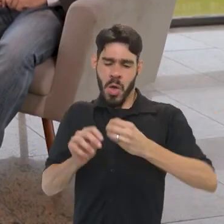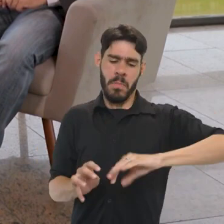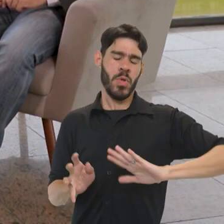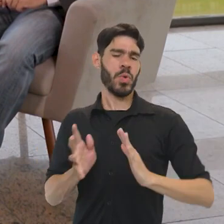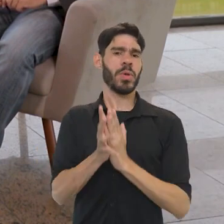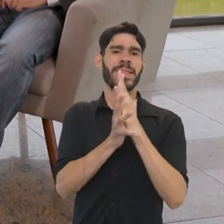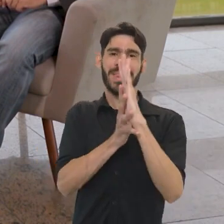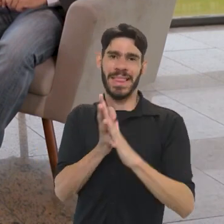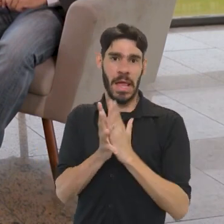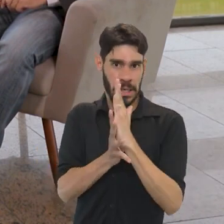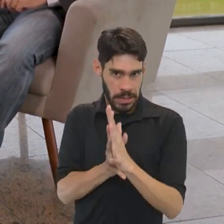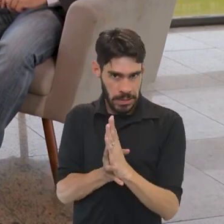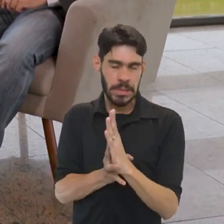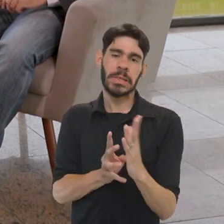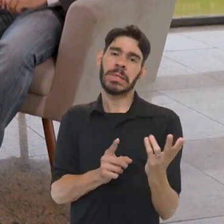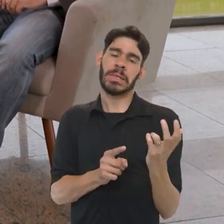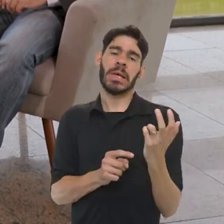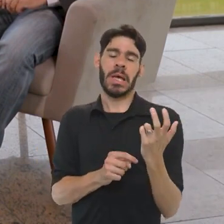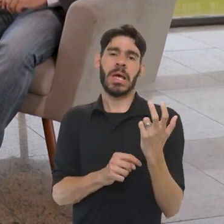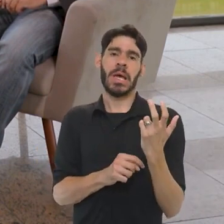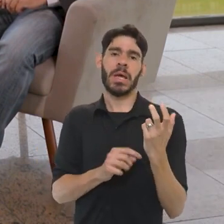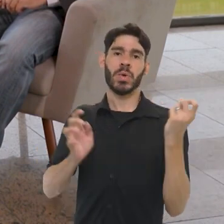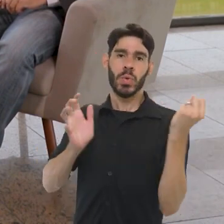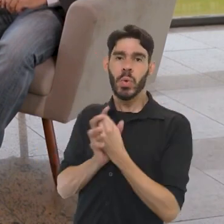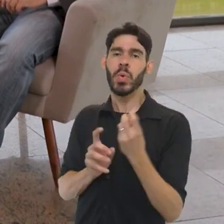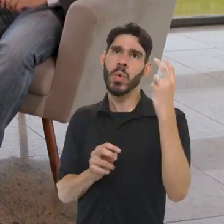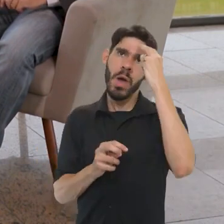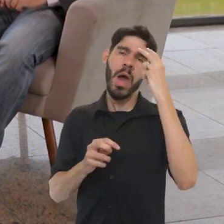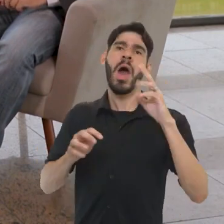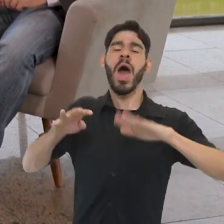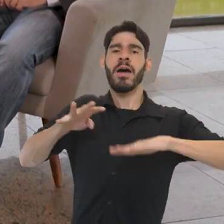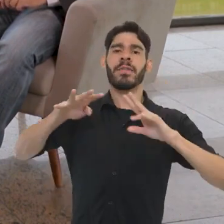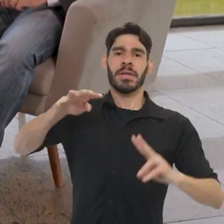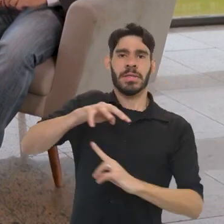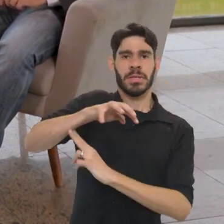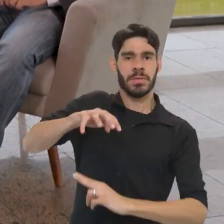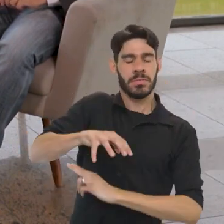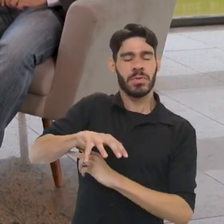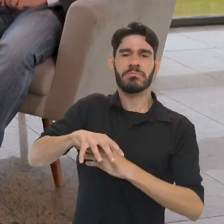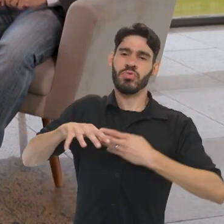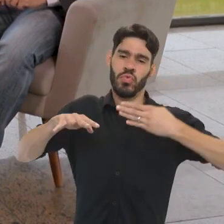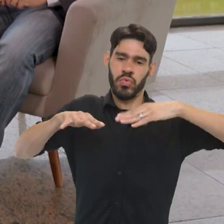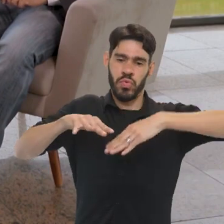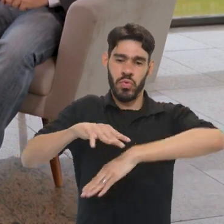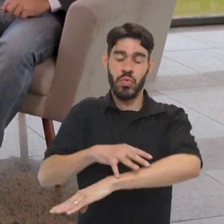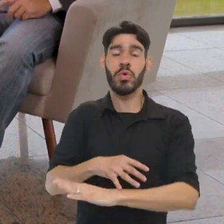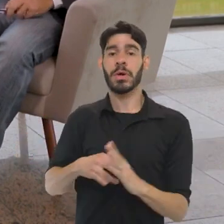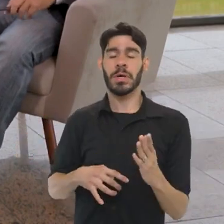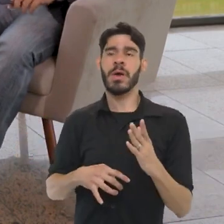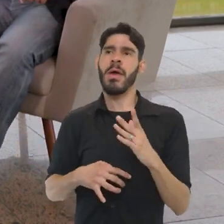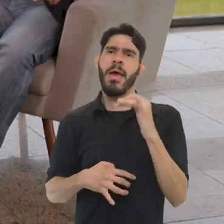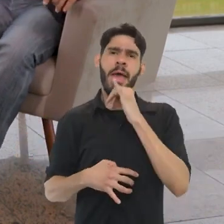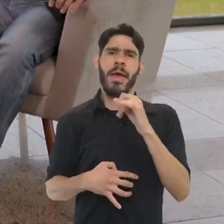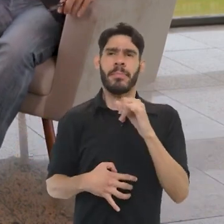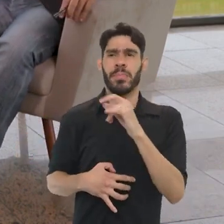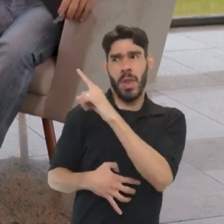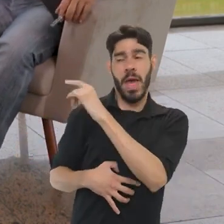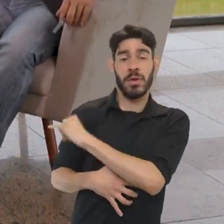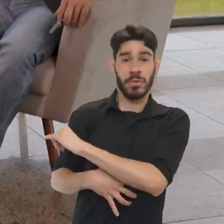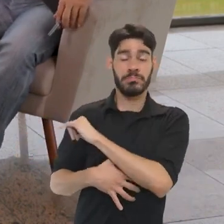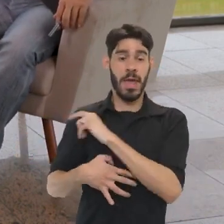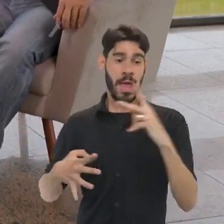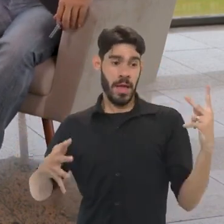e a gente não ter nenhum prejuízo arqueológico. Porque muitas vezes, quando você constrói uma ponte, quando você constrói um viaduto, um túnel... O Cais do Valongo, no Rio de